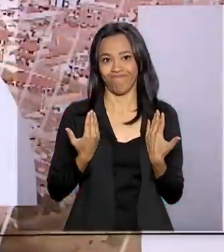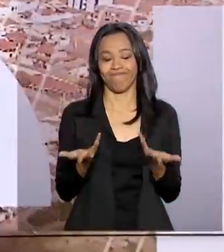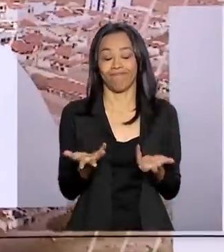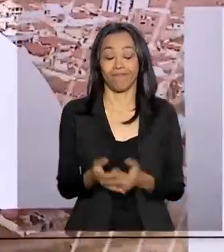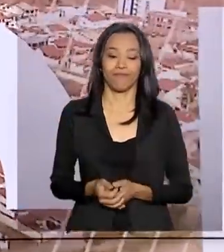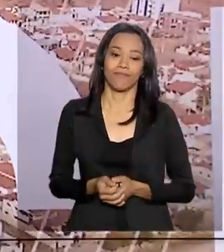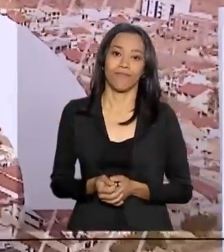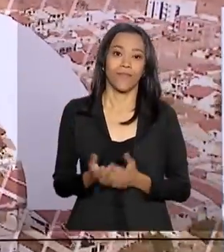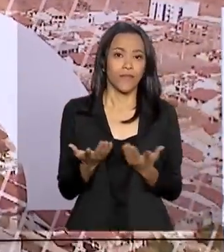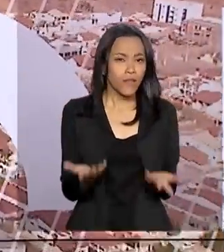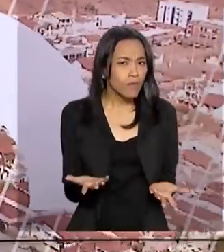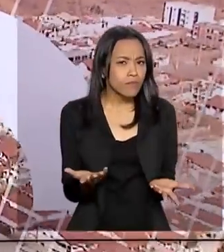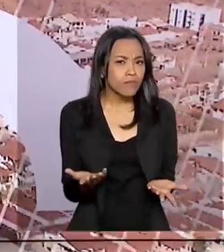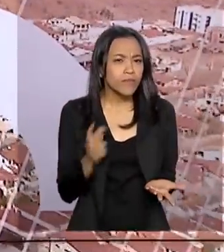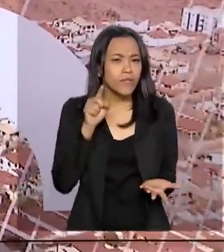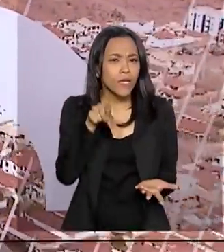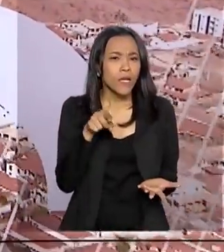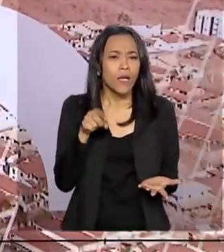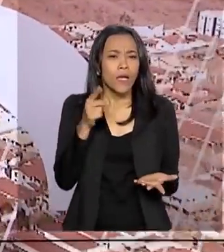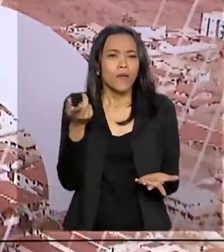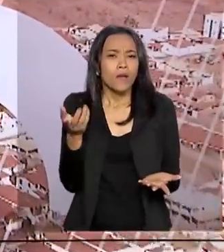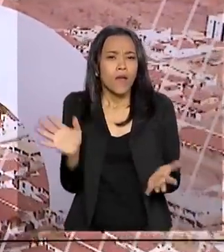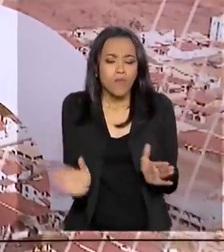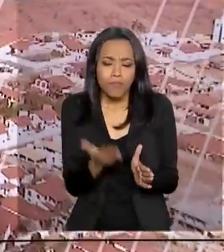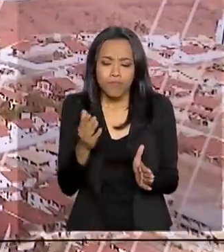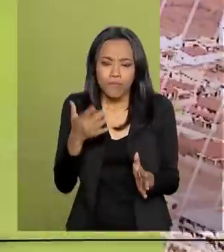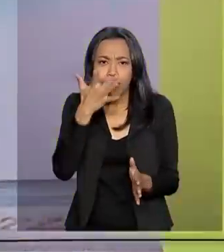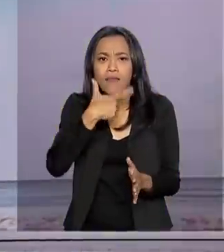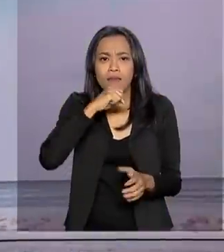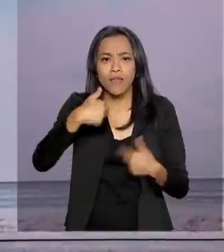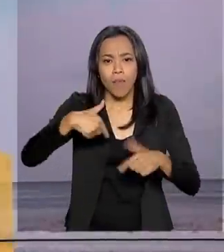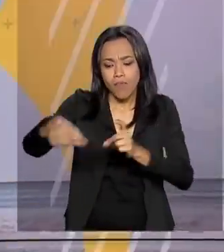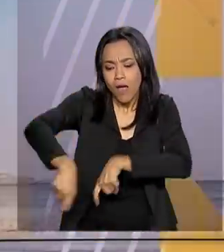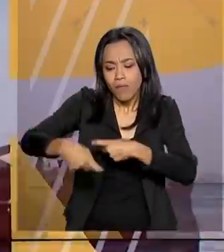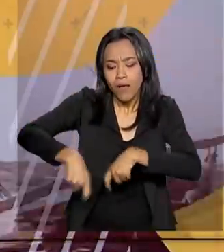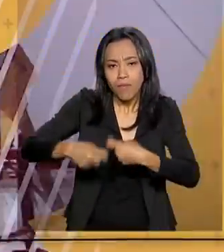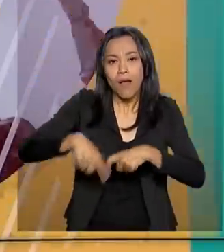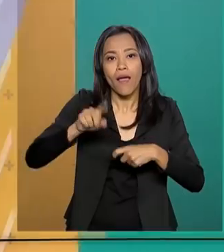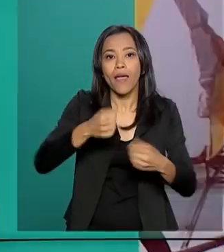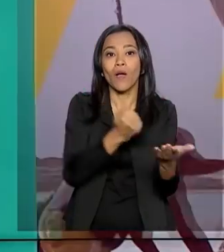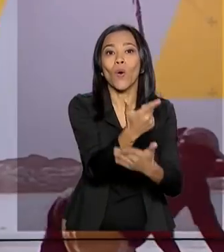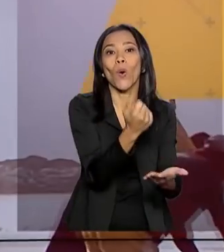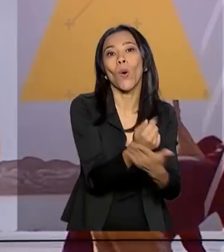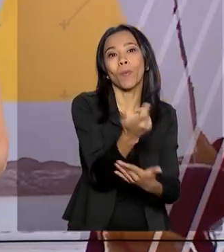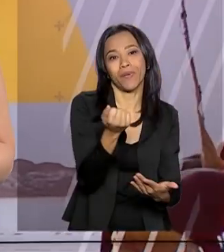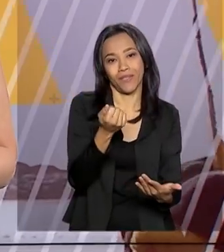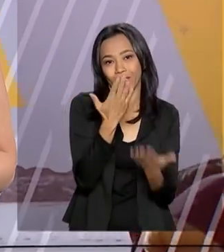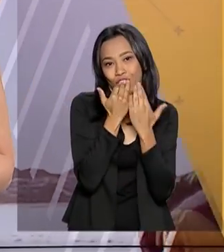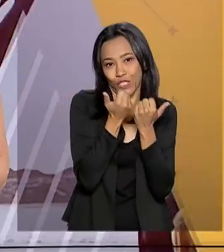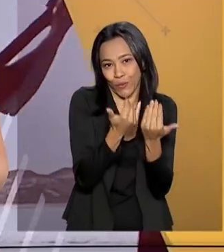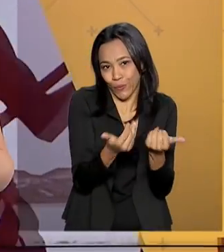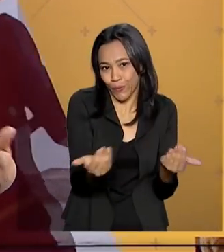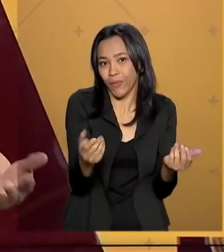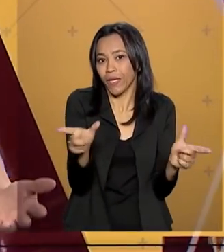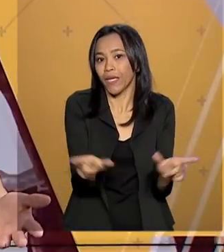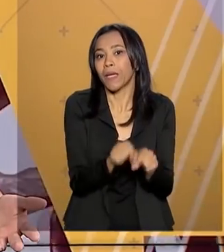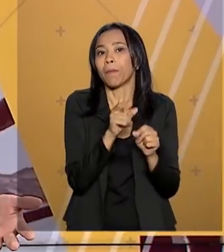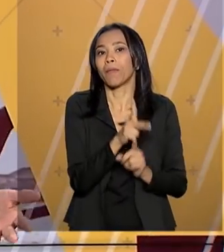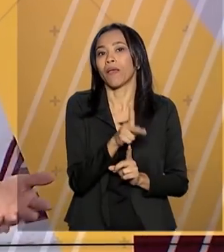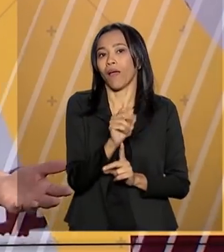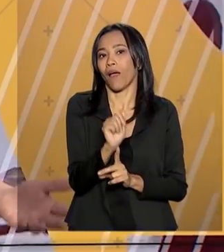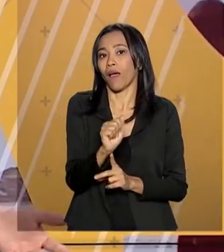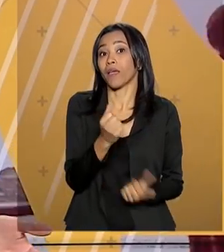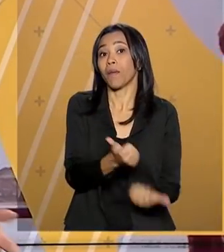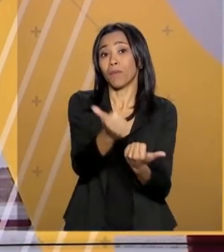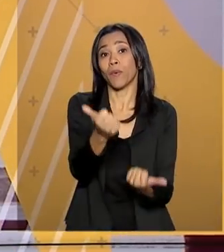Bem, destino certo para a produção de pequenos agricultores é o programa de aquisição de alimentos, PAA, que apoia trabalhadores da